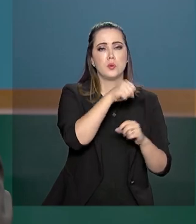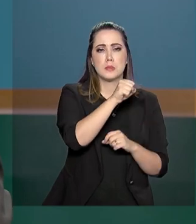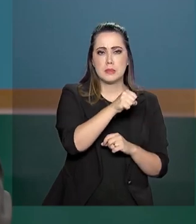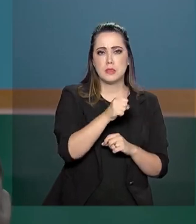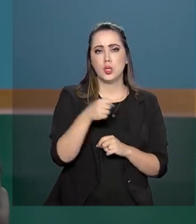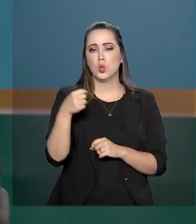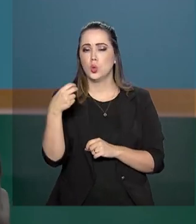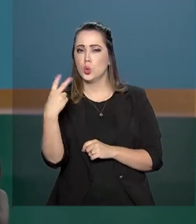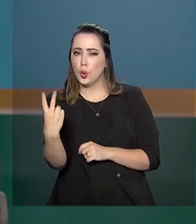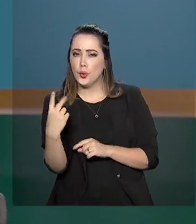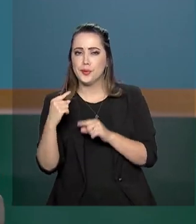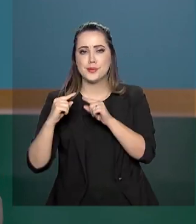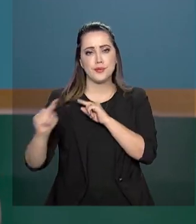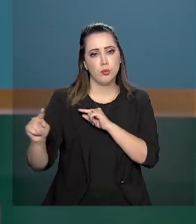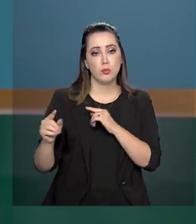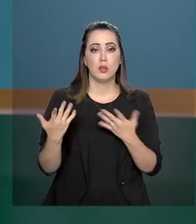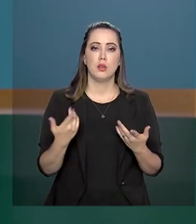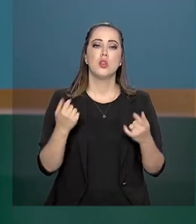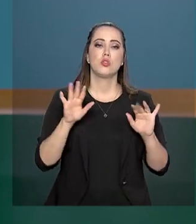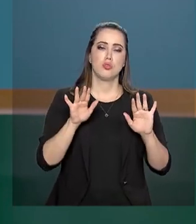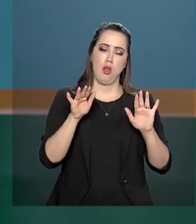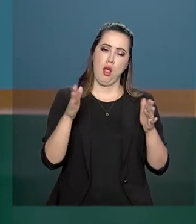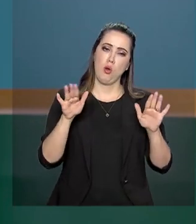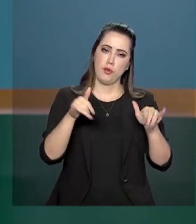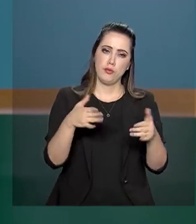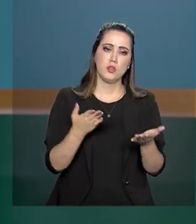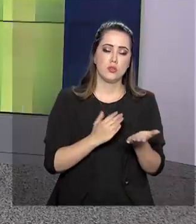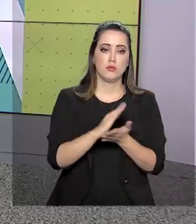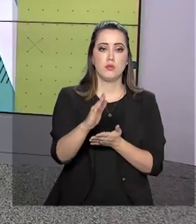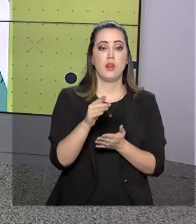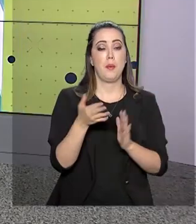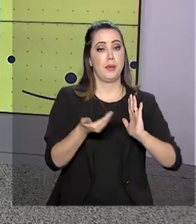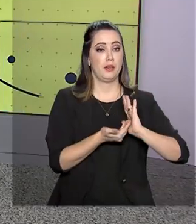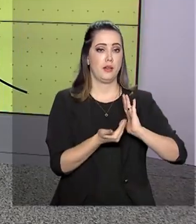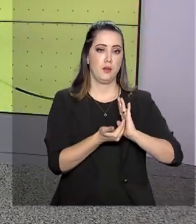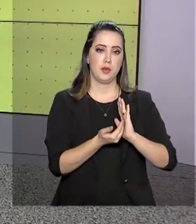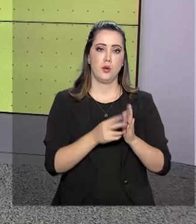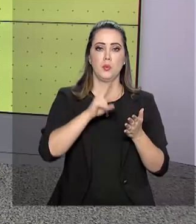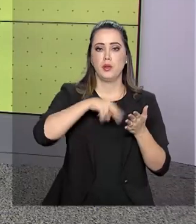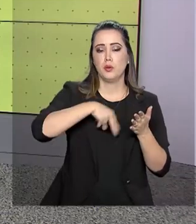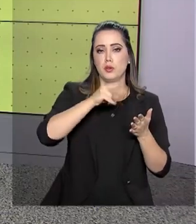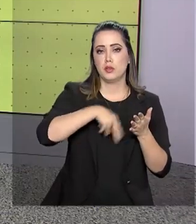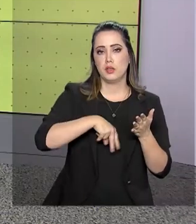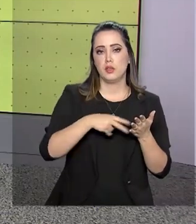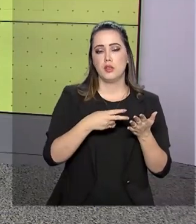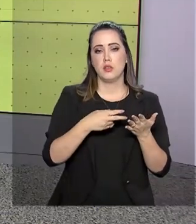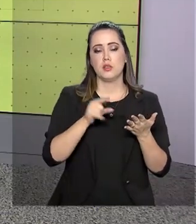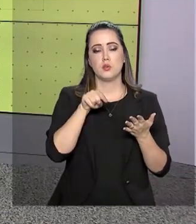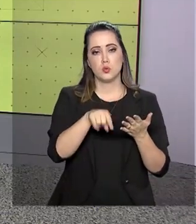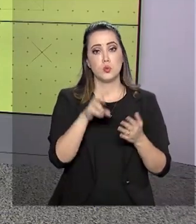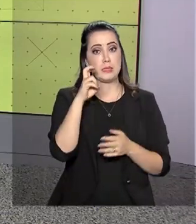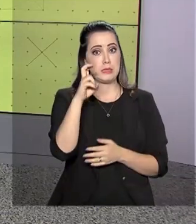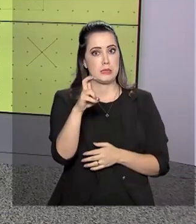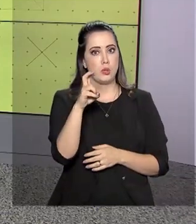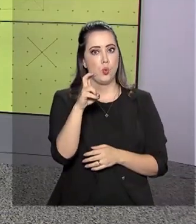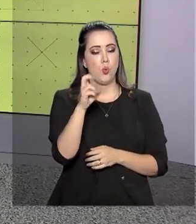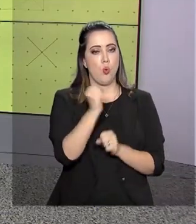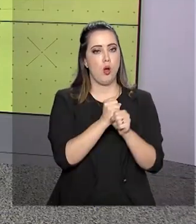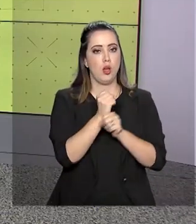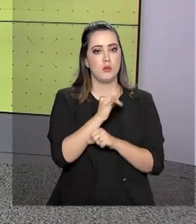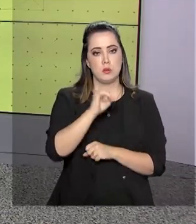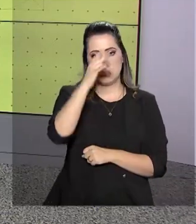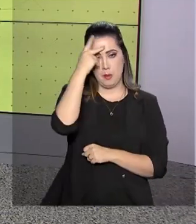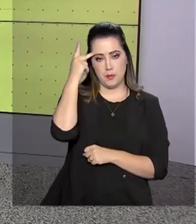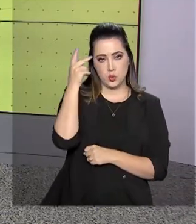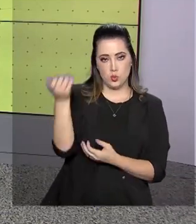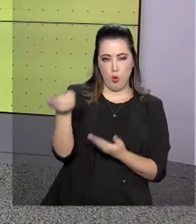terminativo e não precisa passar pelo plenário do Senado. O texto estabelece pena de até 5 anos de prisão para quem receber